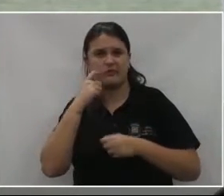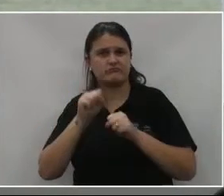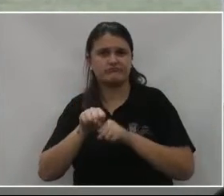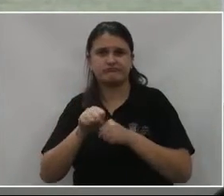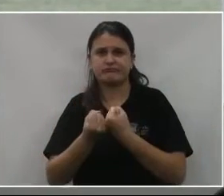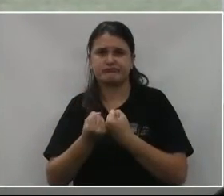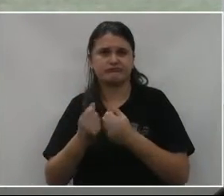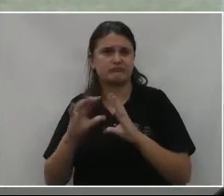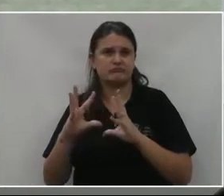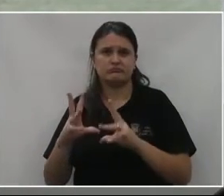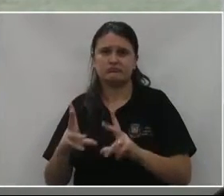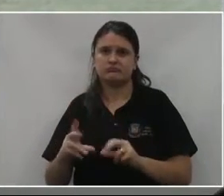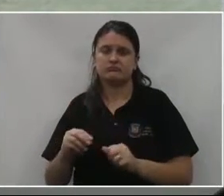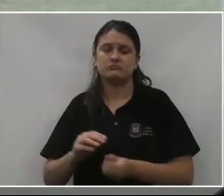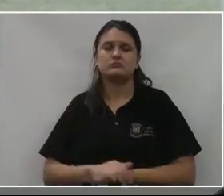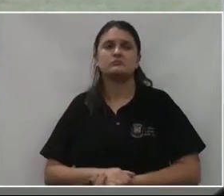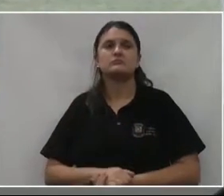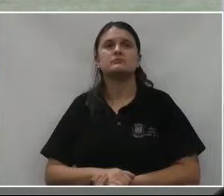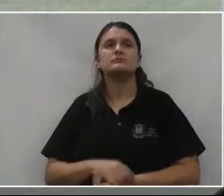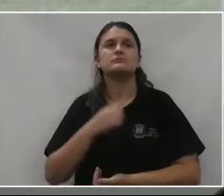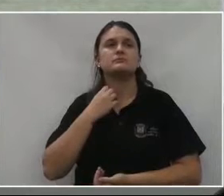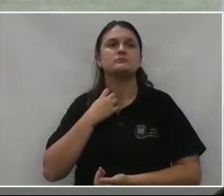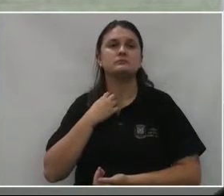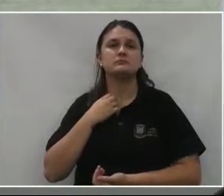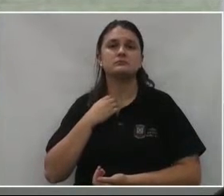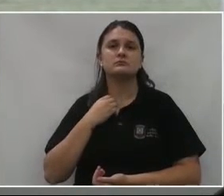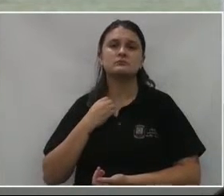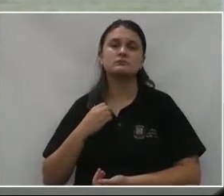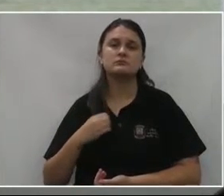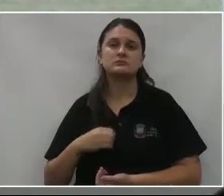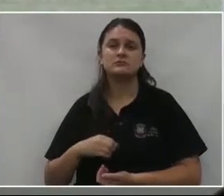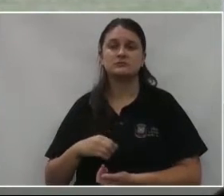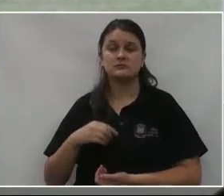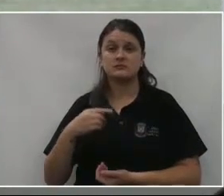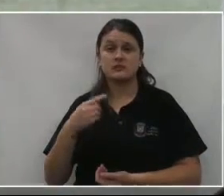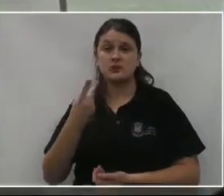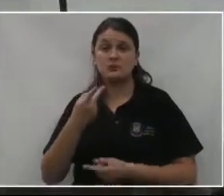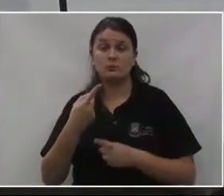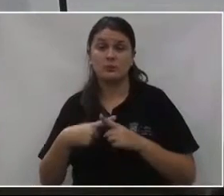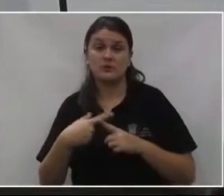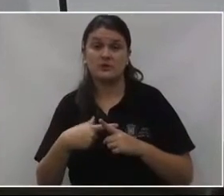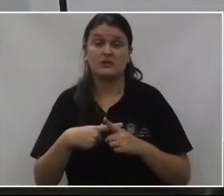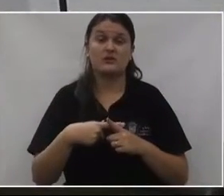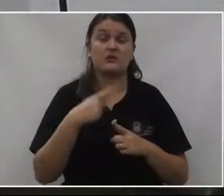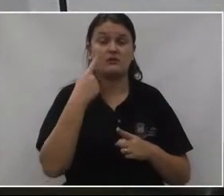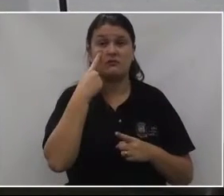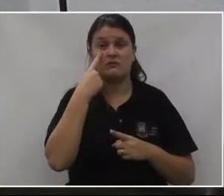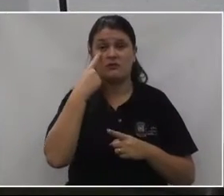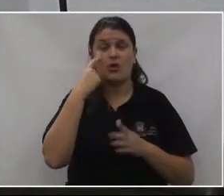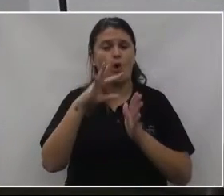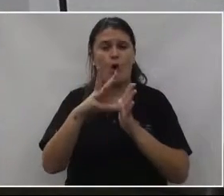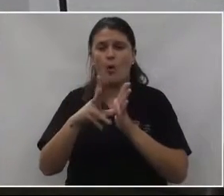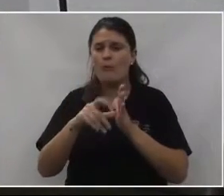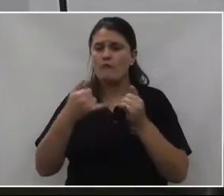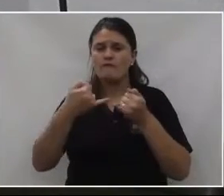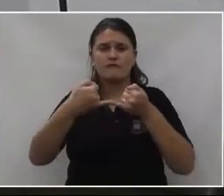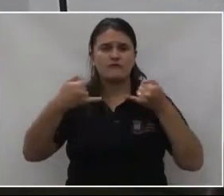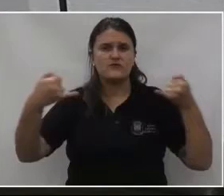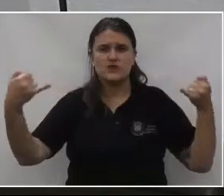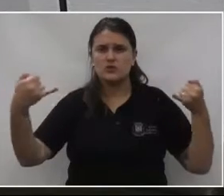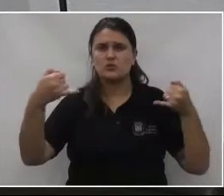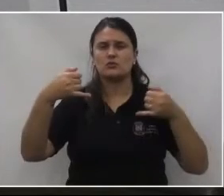também, entrada do parque. Foi repassado pelo Rubens, essa semana também foi roubada toda a fiação dos